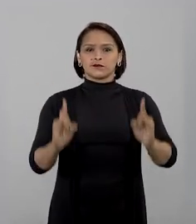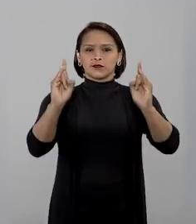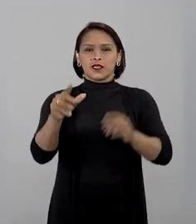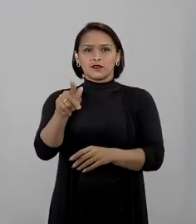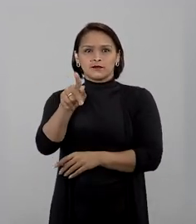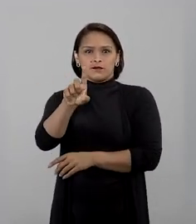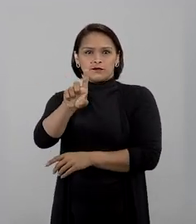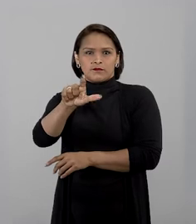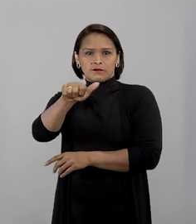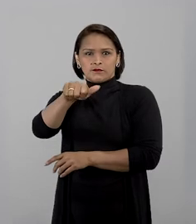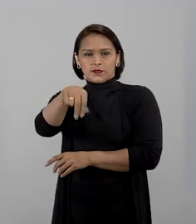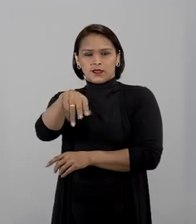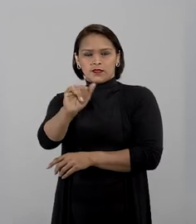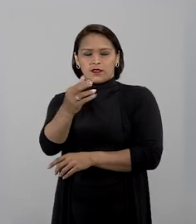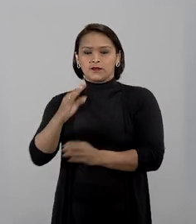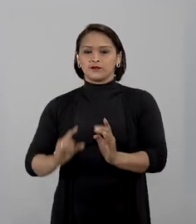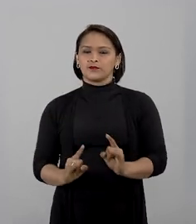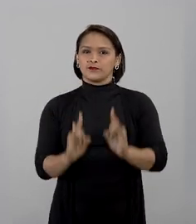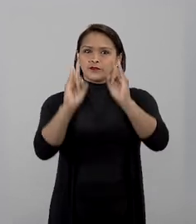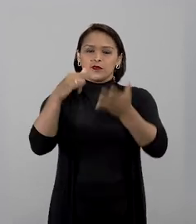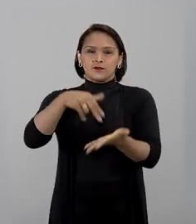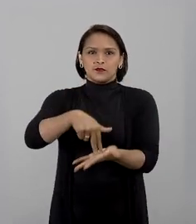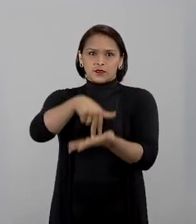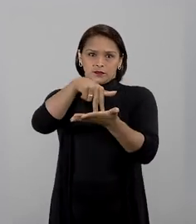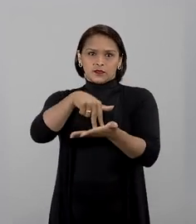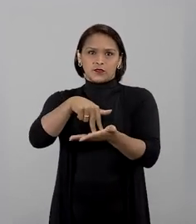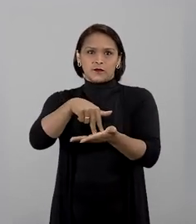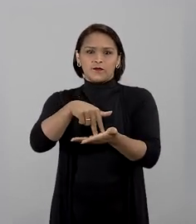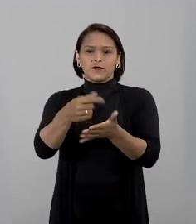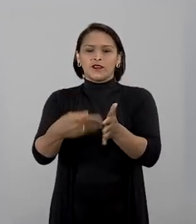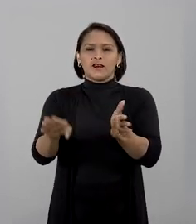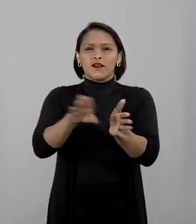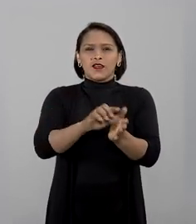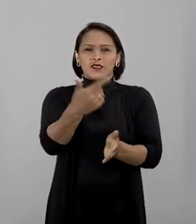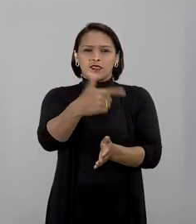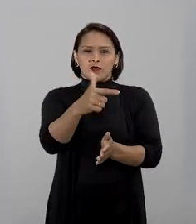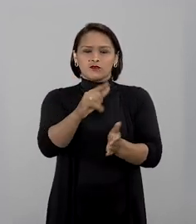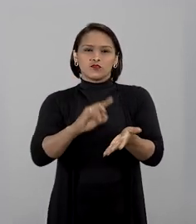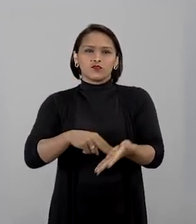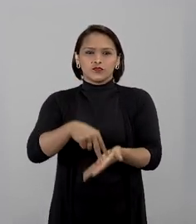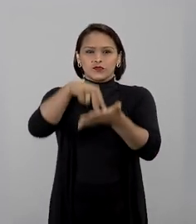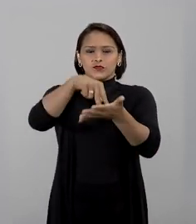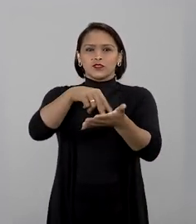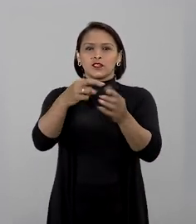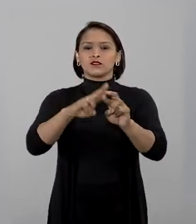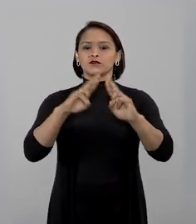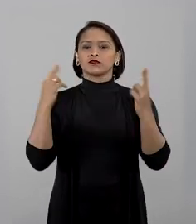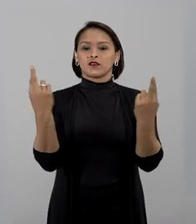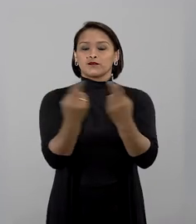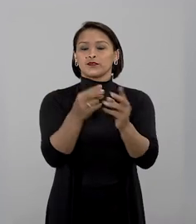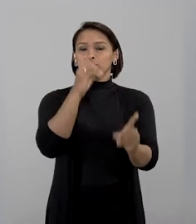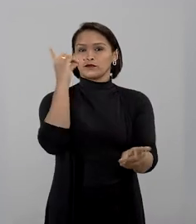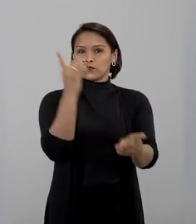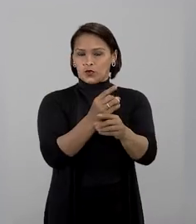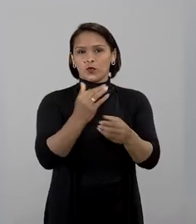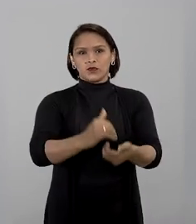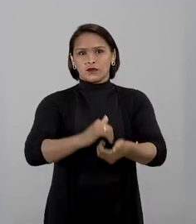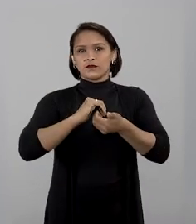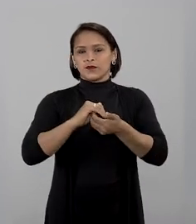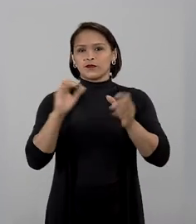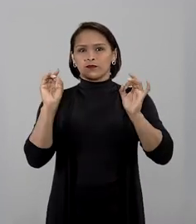no prédio dos plenários. Suba pelo elevador. Até o segundo andar, onde ficam as turmas,